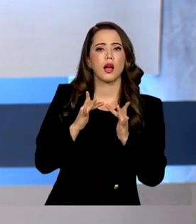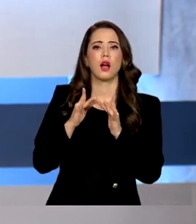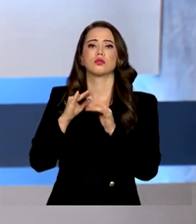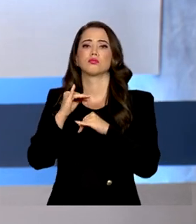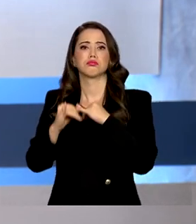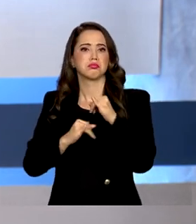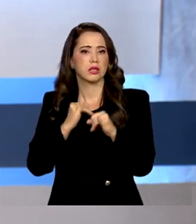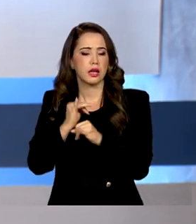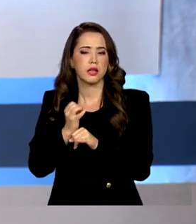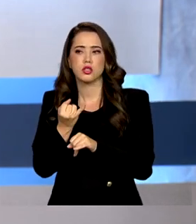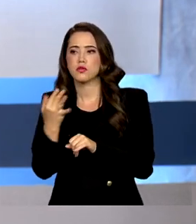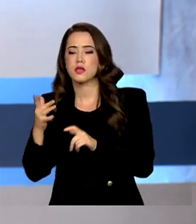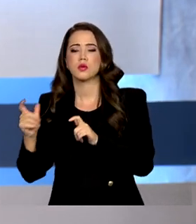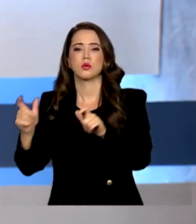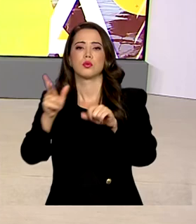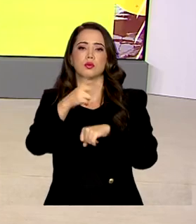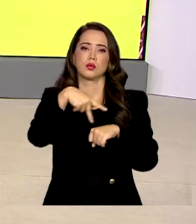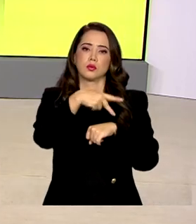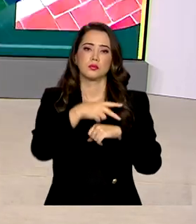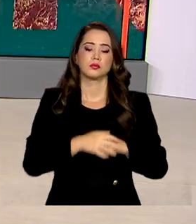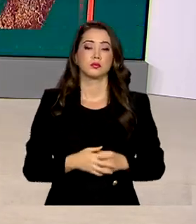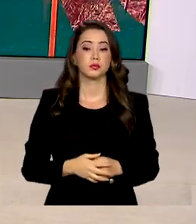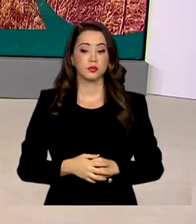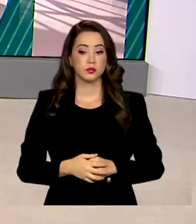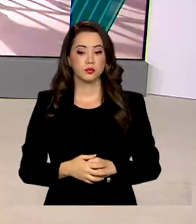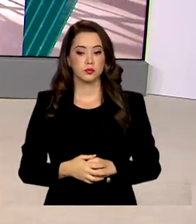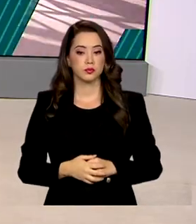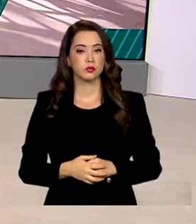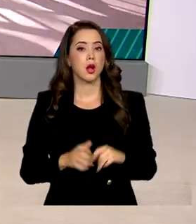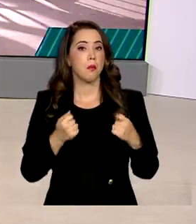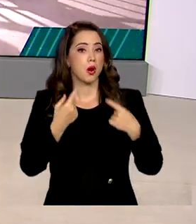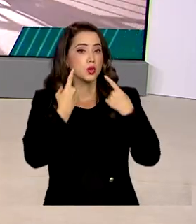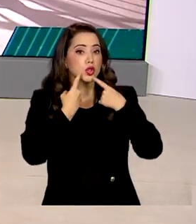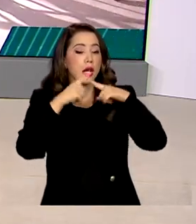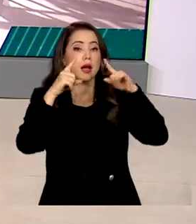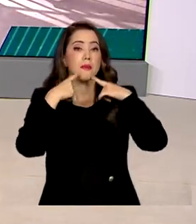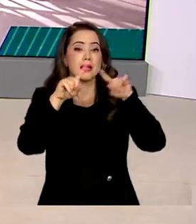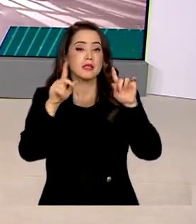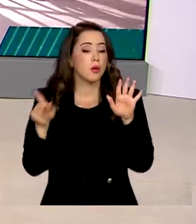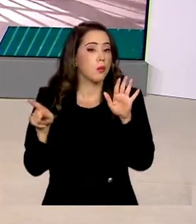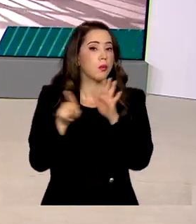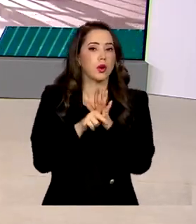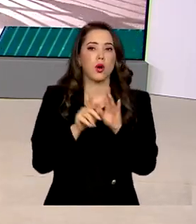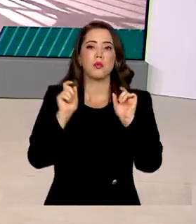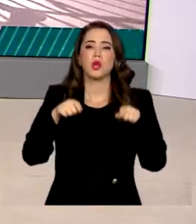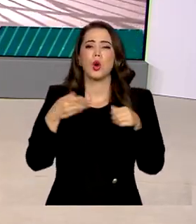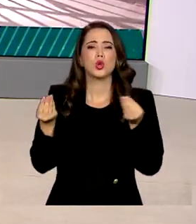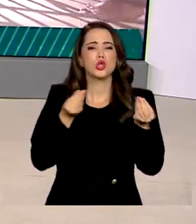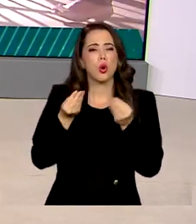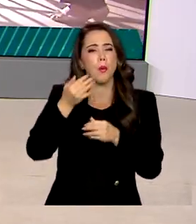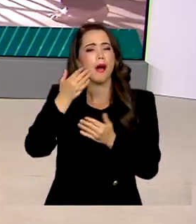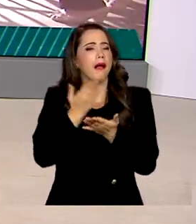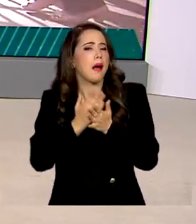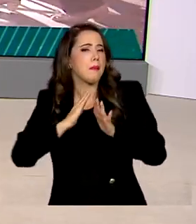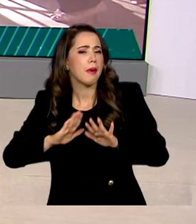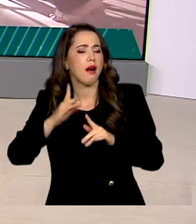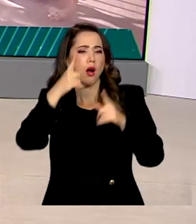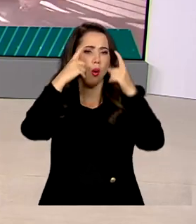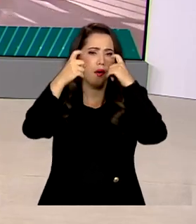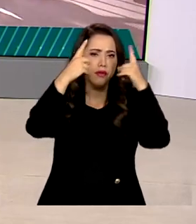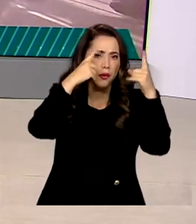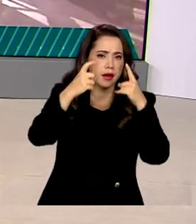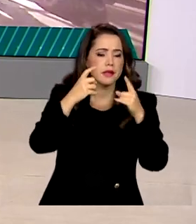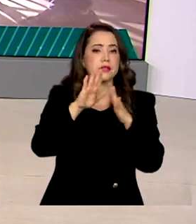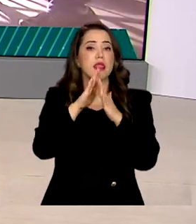diversas localidades do país. Um canal de denúncias exclusivo e um protocolo para enfrentar a violência nas